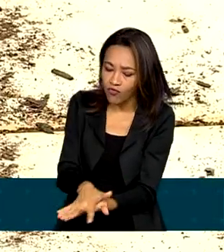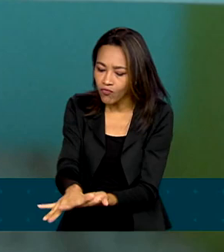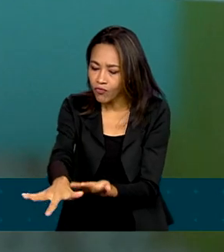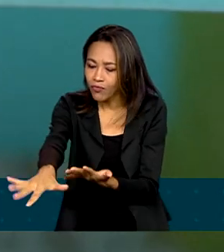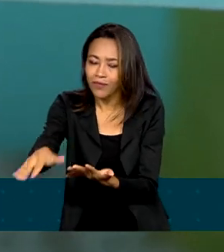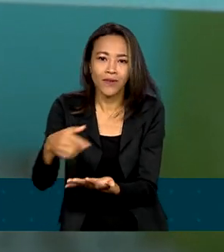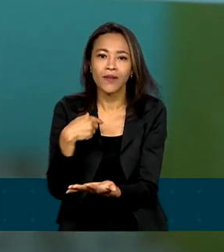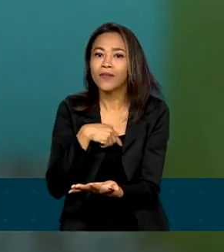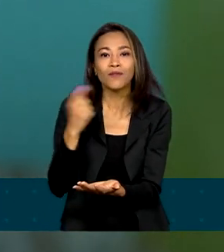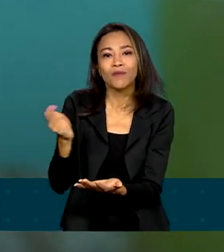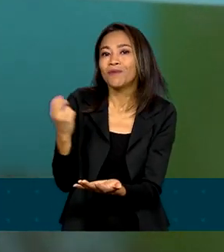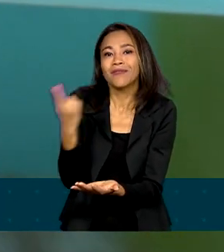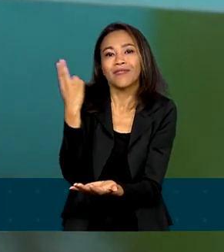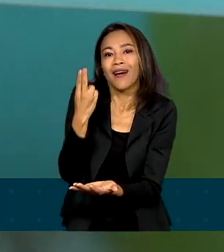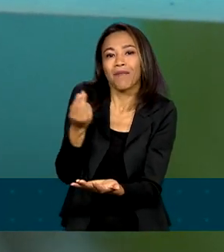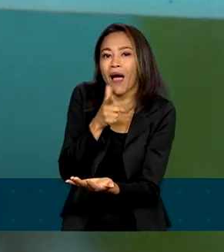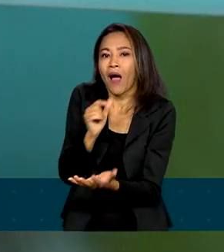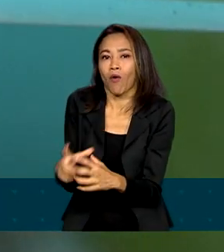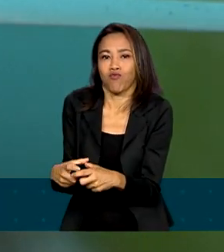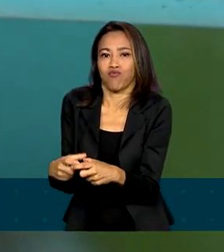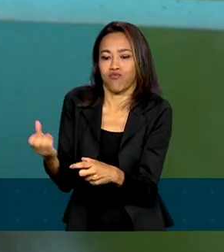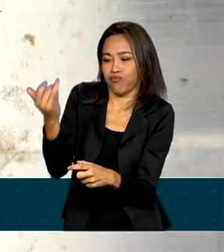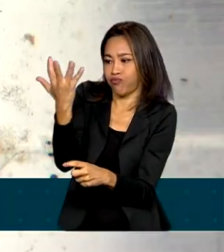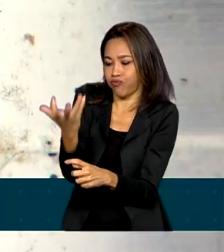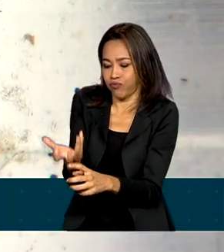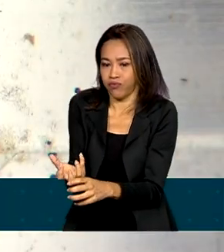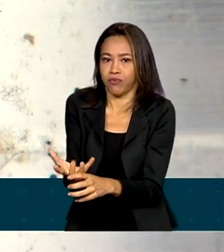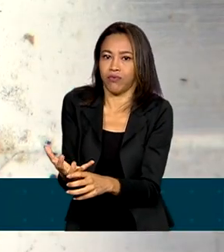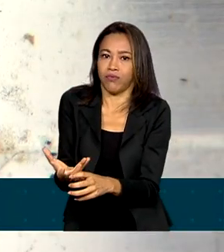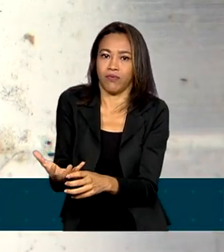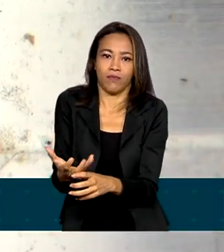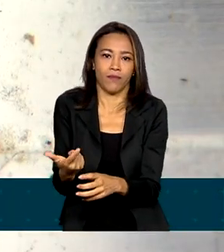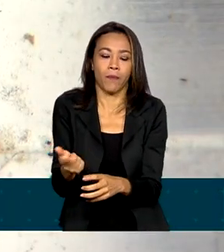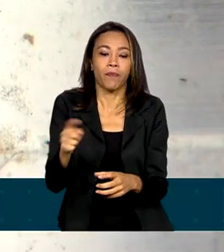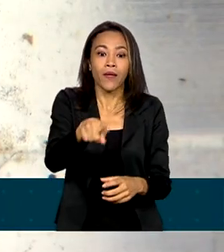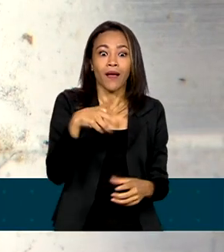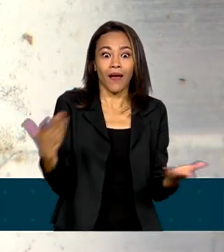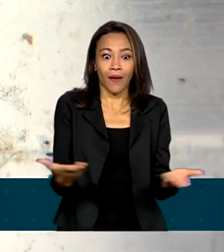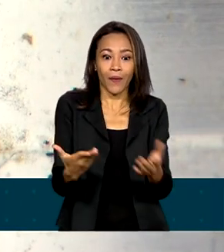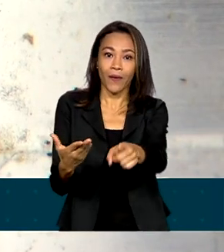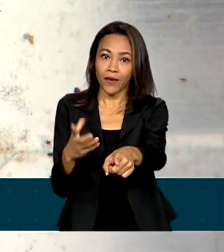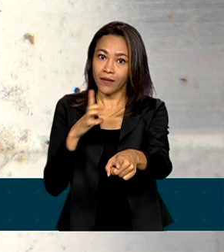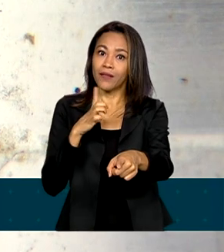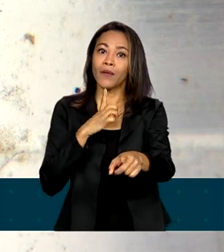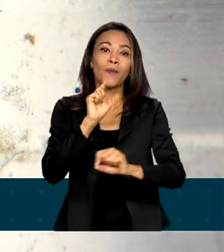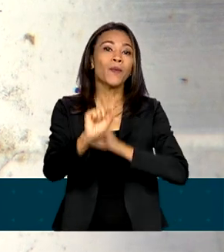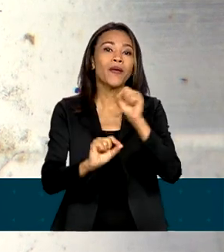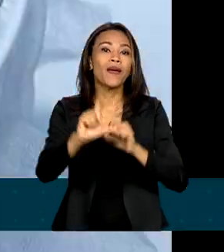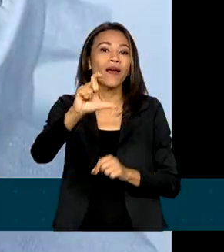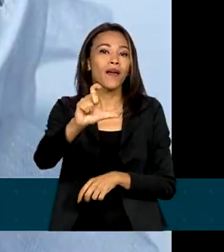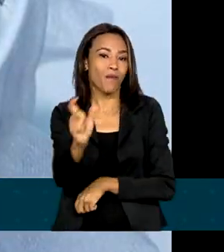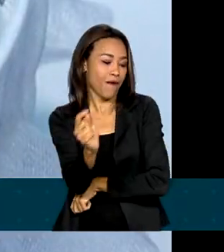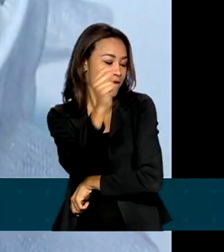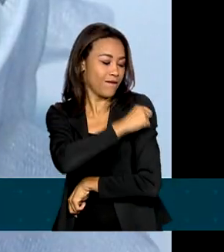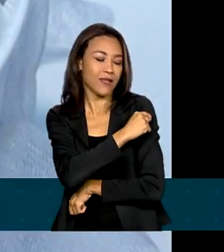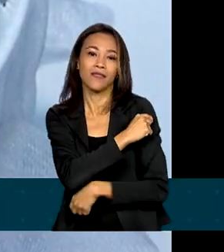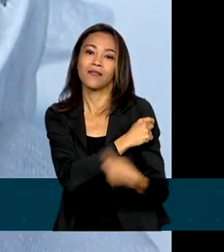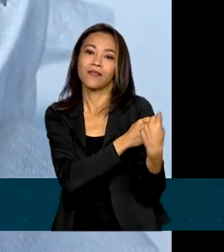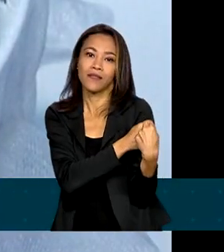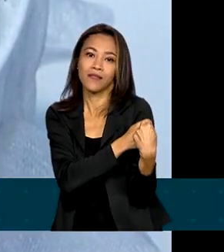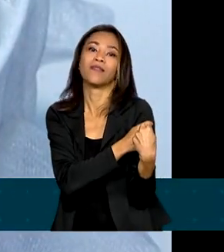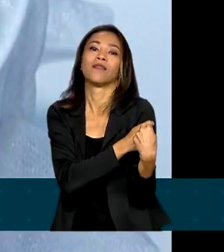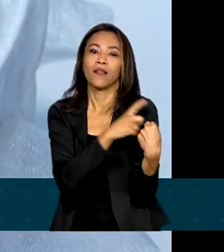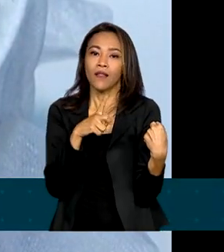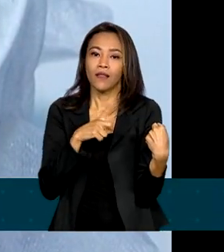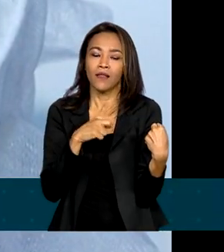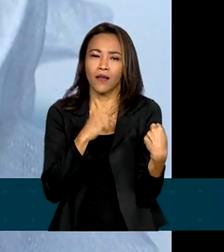acumular. Com a aprovação da Anvisa, o controle da dengue tem agora mais um aliado. É a vacina Qdenga. O imunizante é